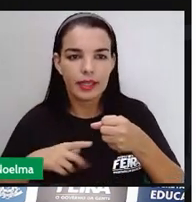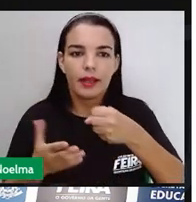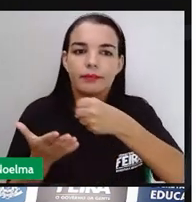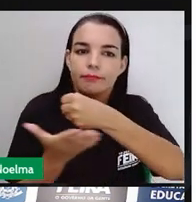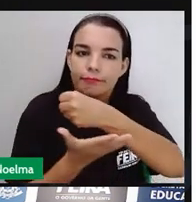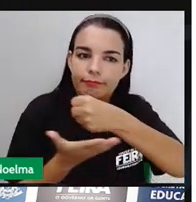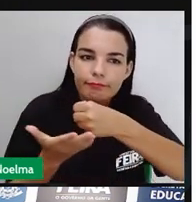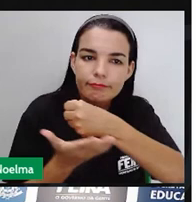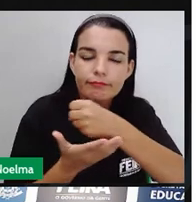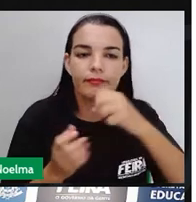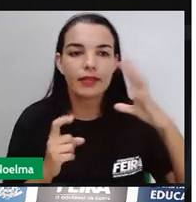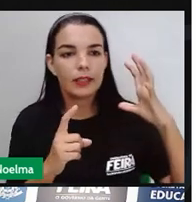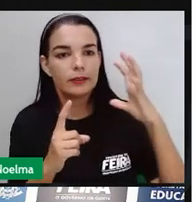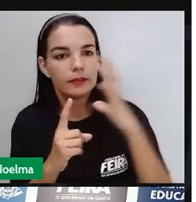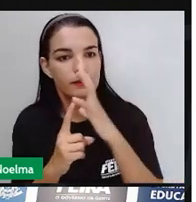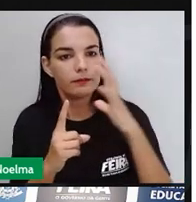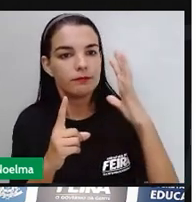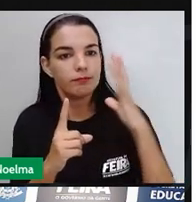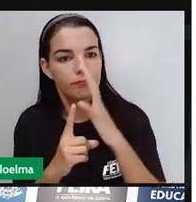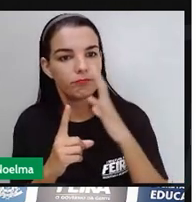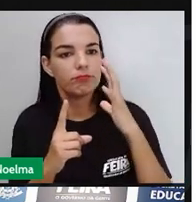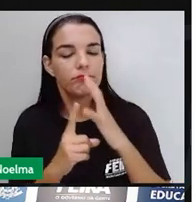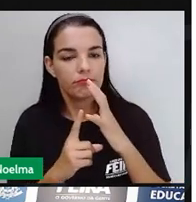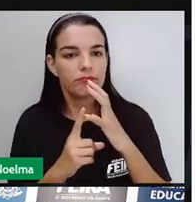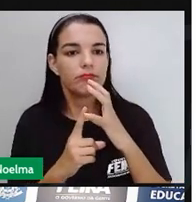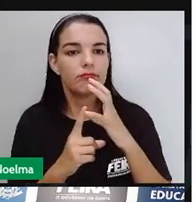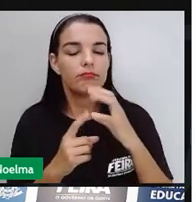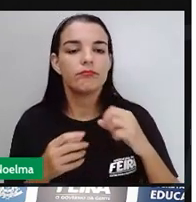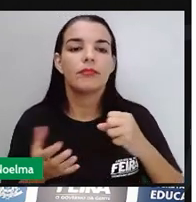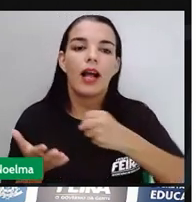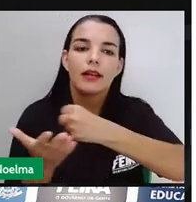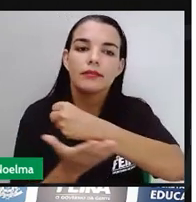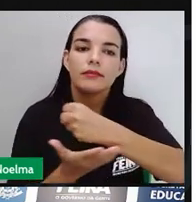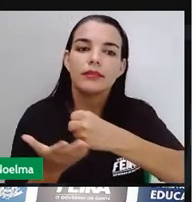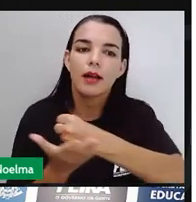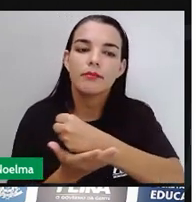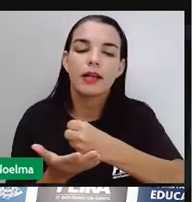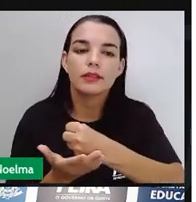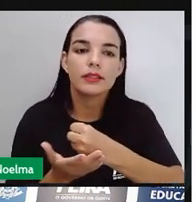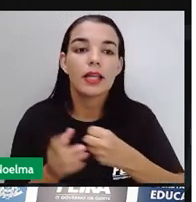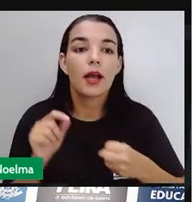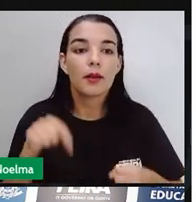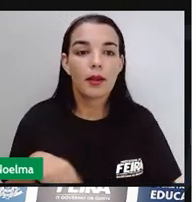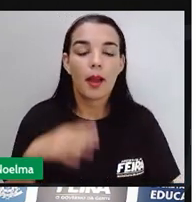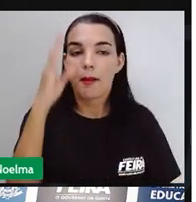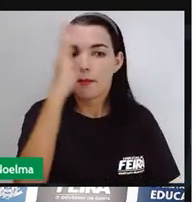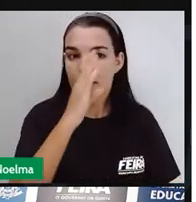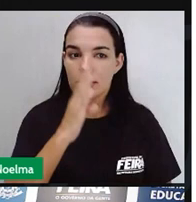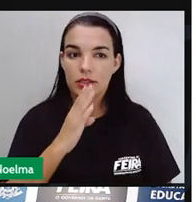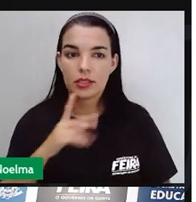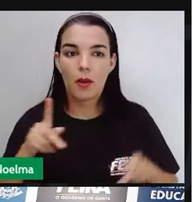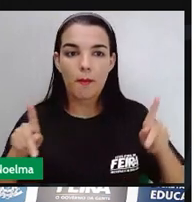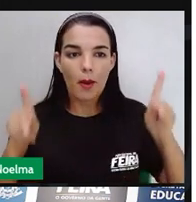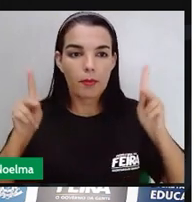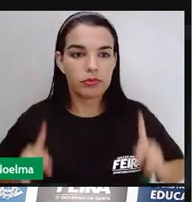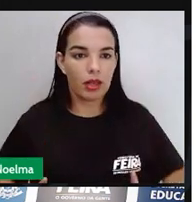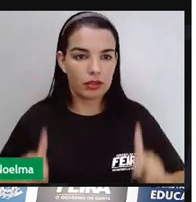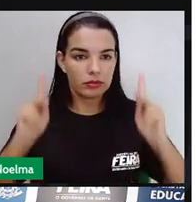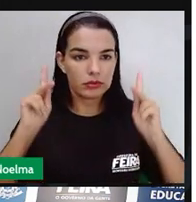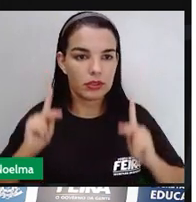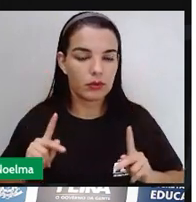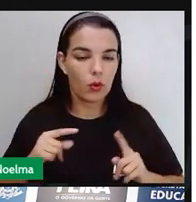da base da população brasileira. O grupo humano que sofreu migração involuntária, involuntária por quê? Porque eles foram